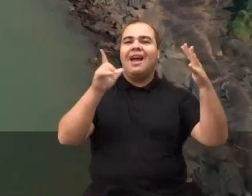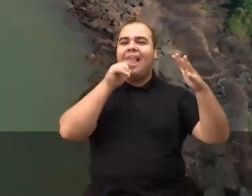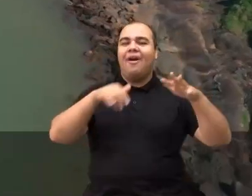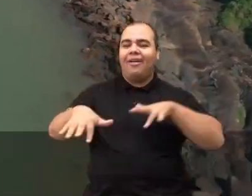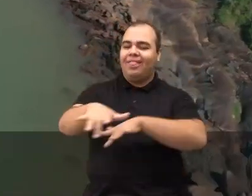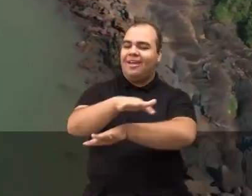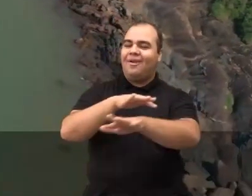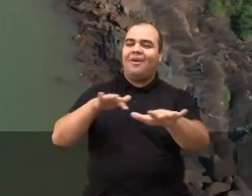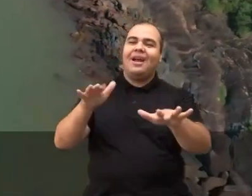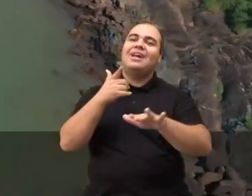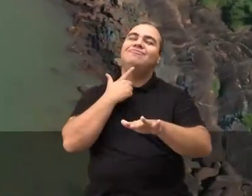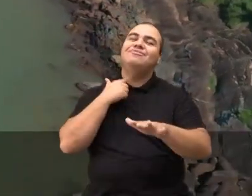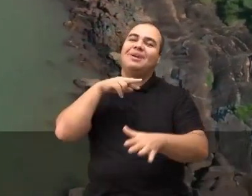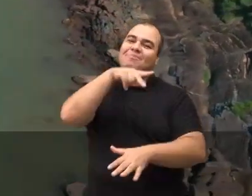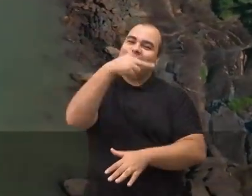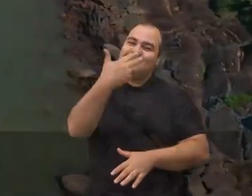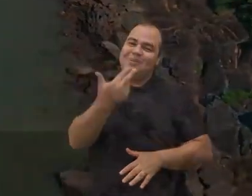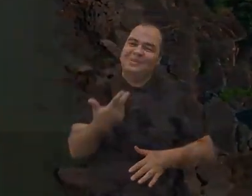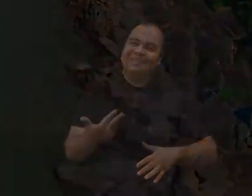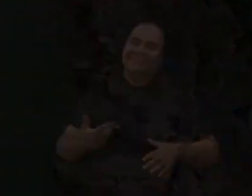e convidam ao mergulho.